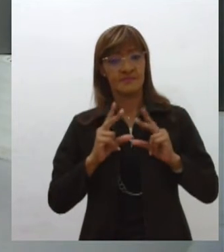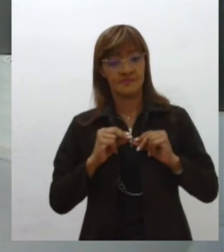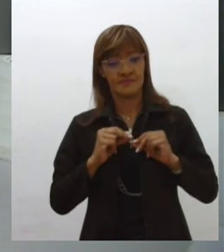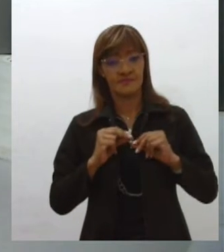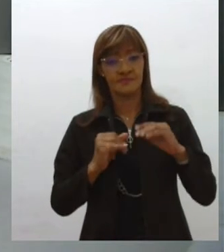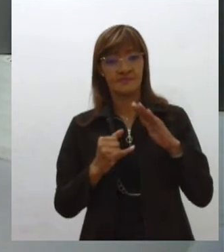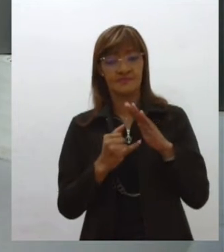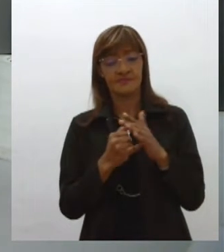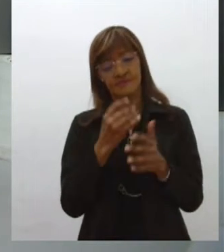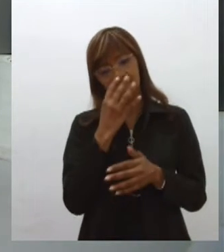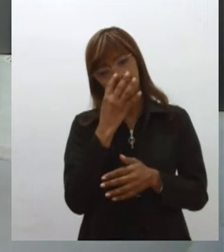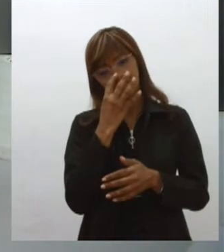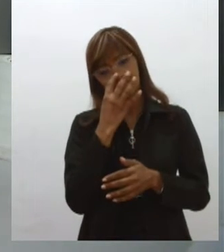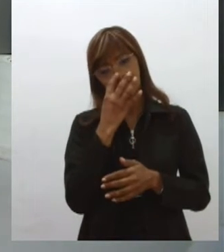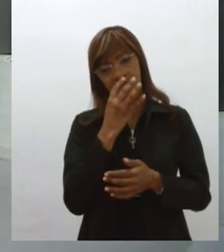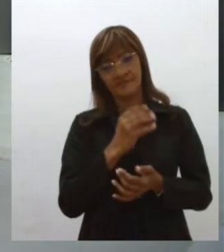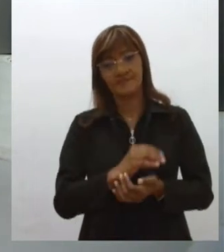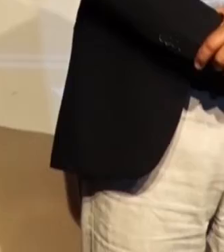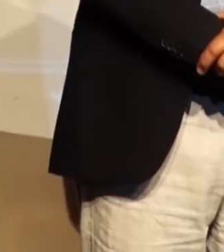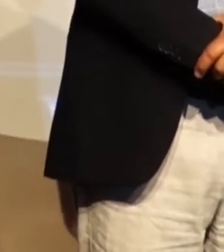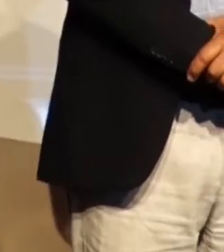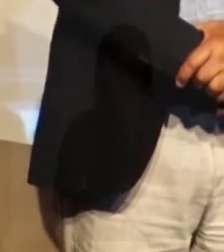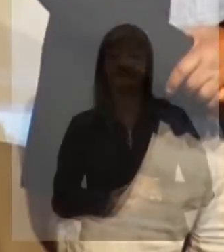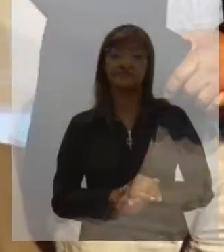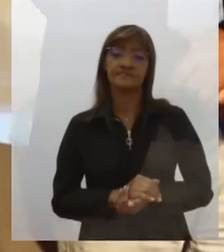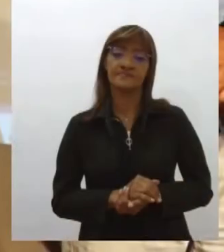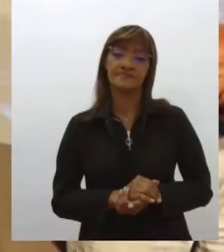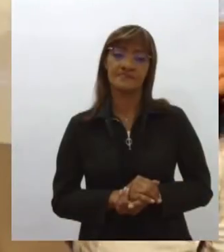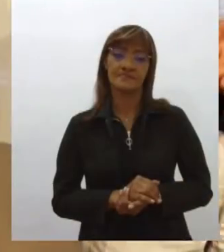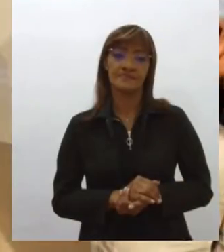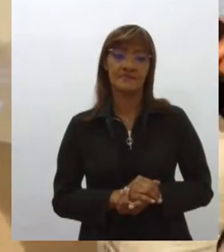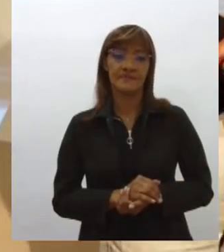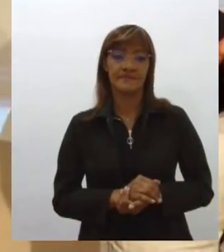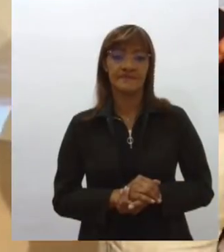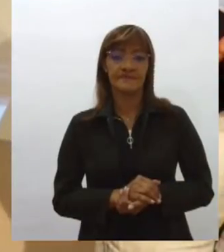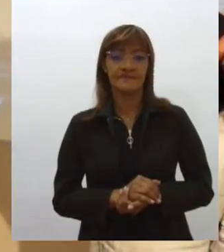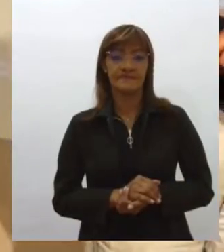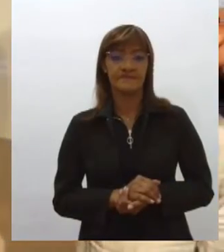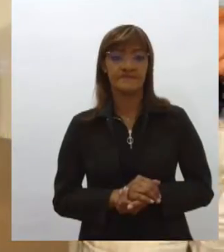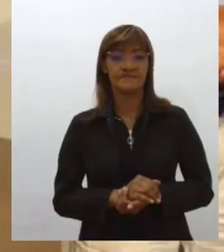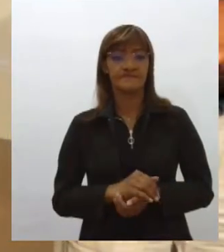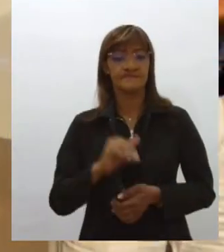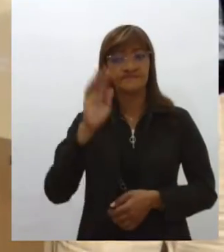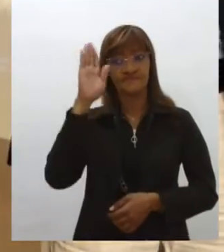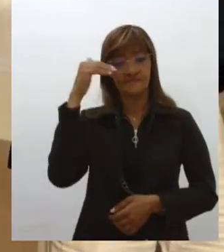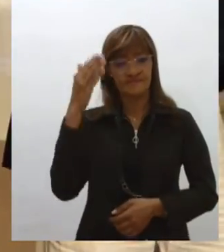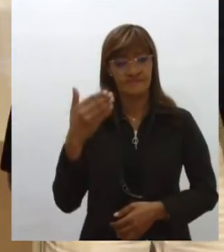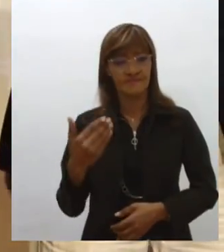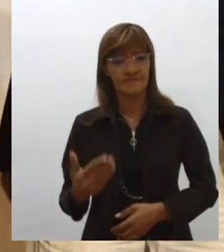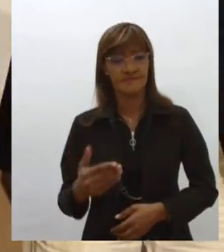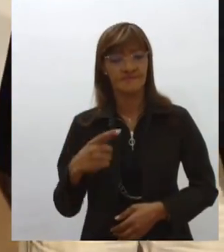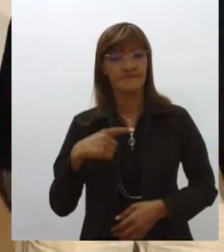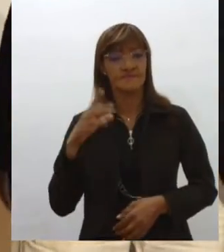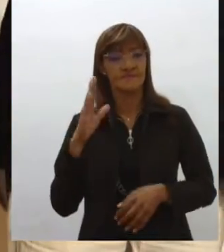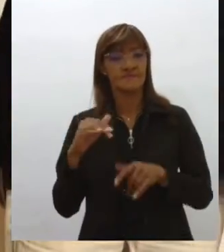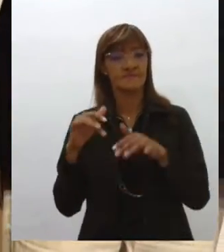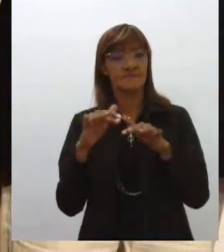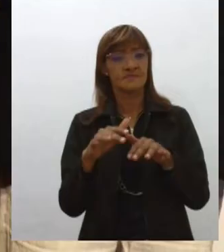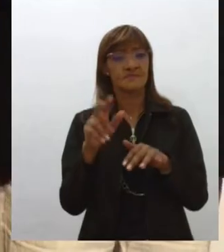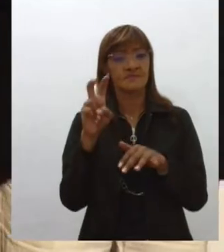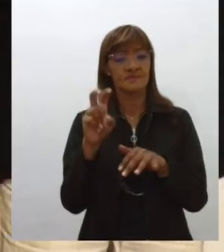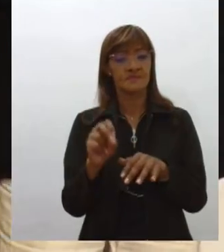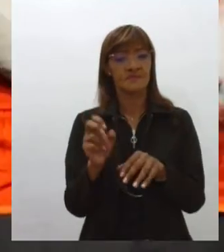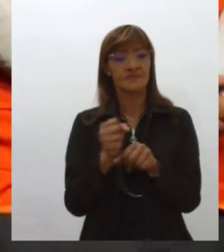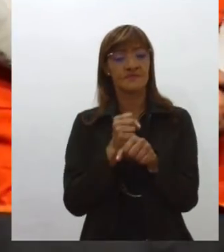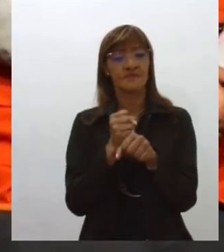Veja na reportagem de Arícia Menezes. A homenagem feita durante a comemoração dos 50 anos da defesa